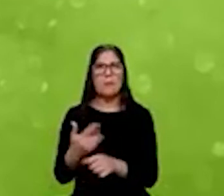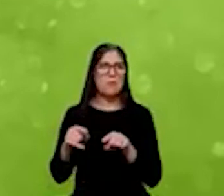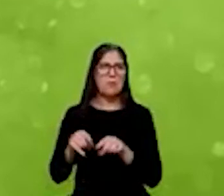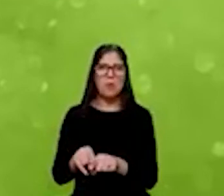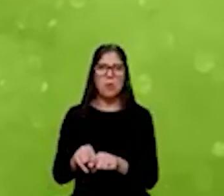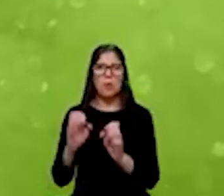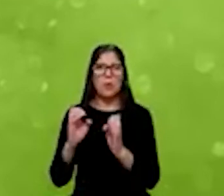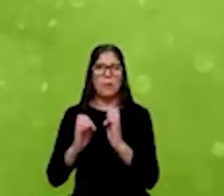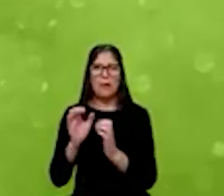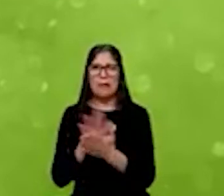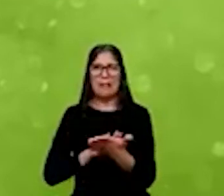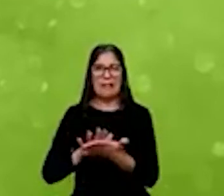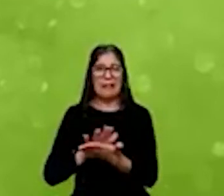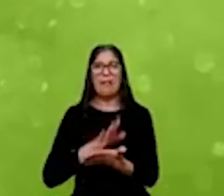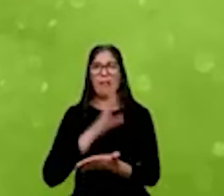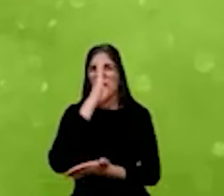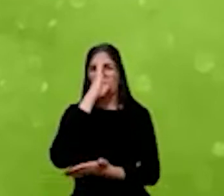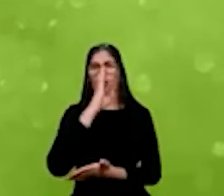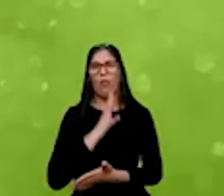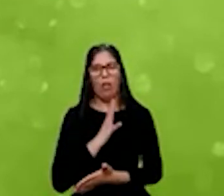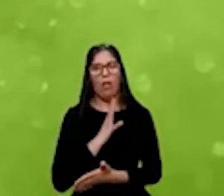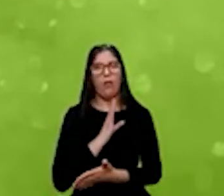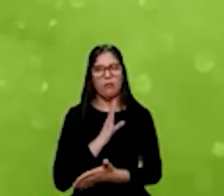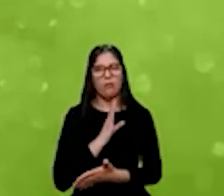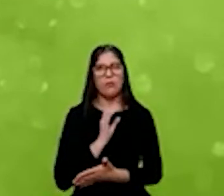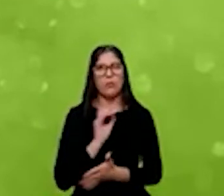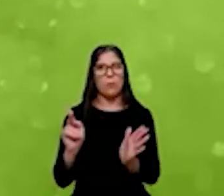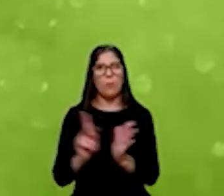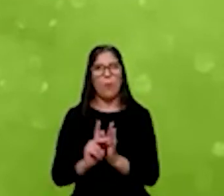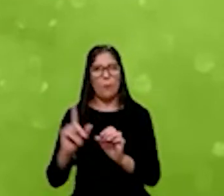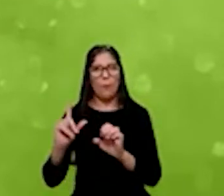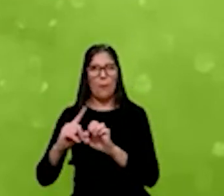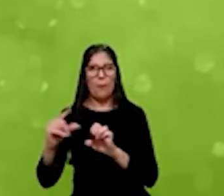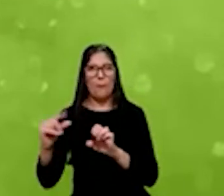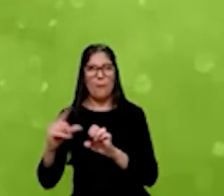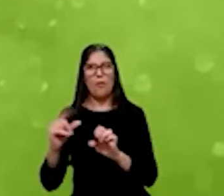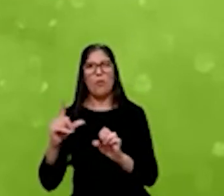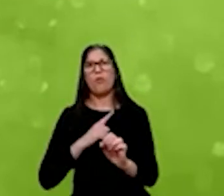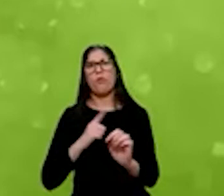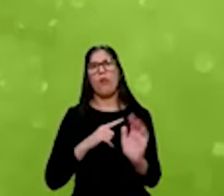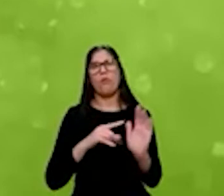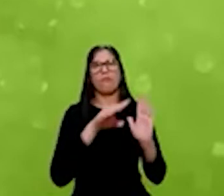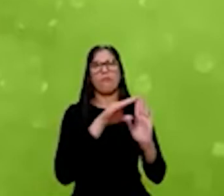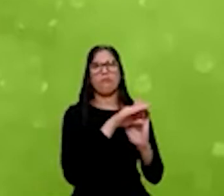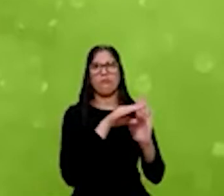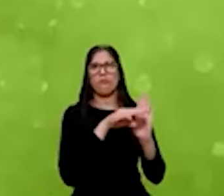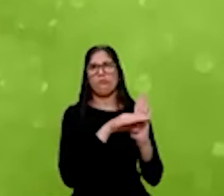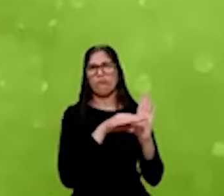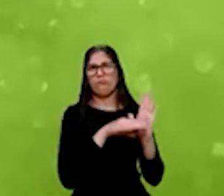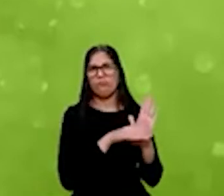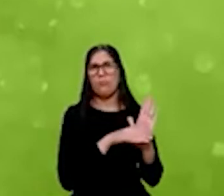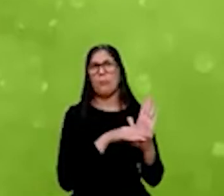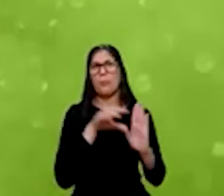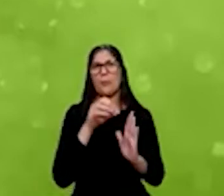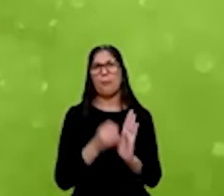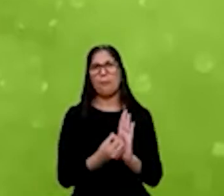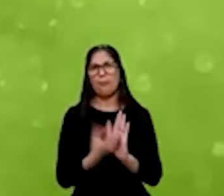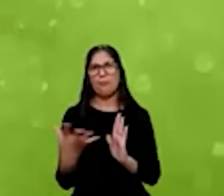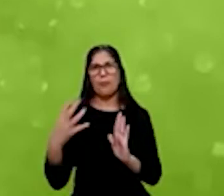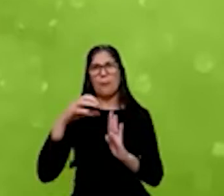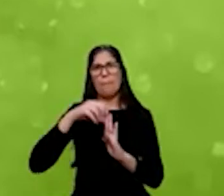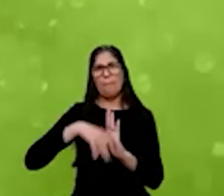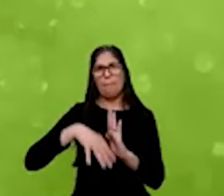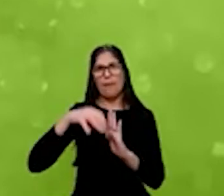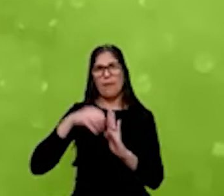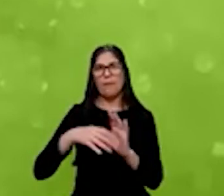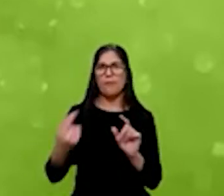gratuitamente para o empreendedor. E tem um cardápio de benefícios para as empresas que fazem